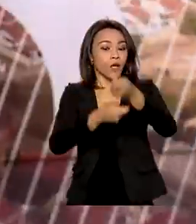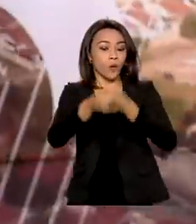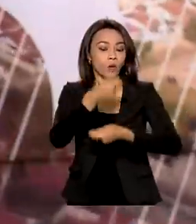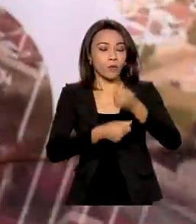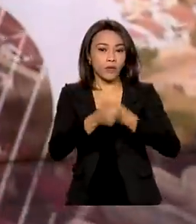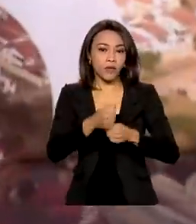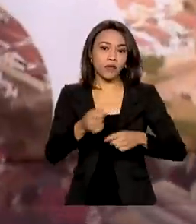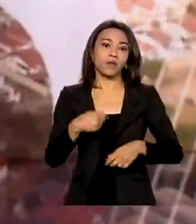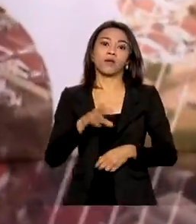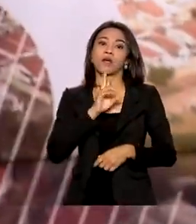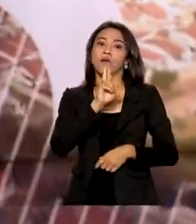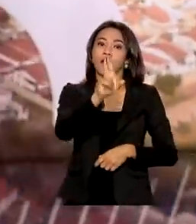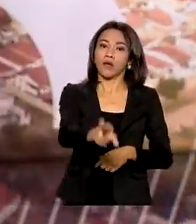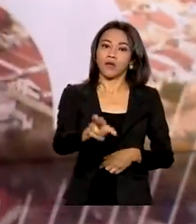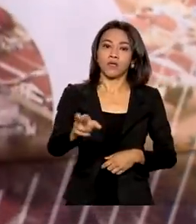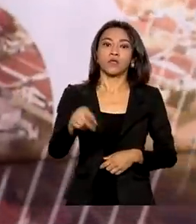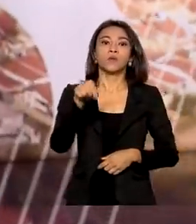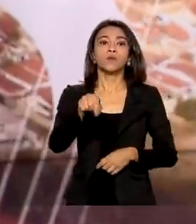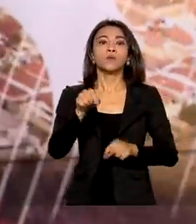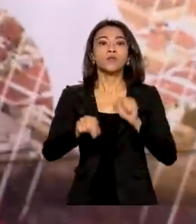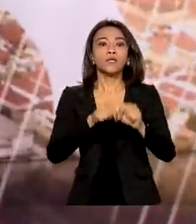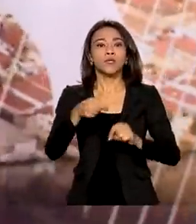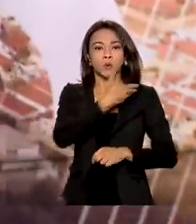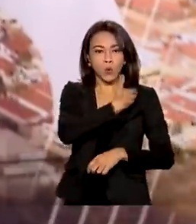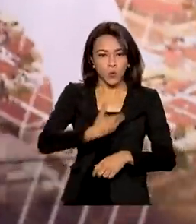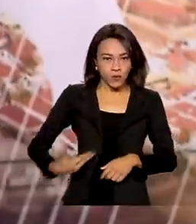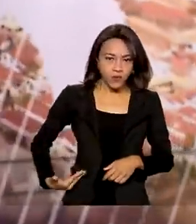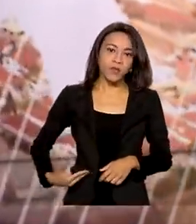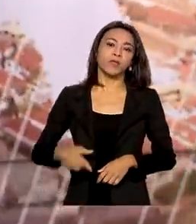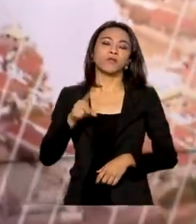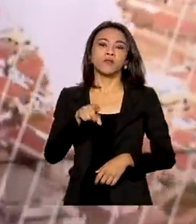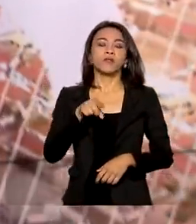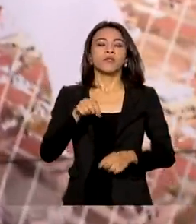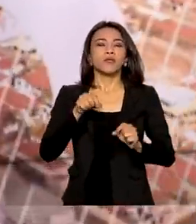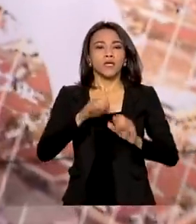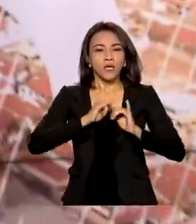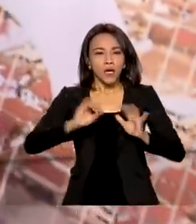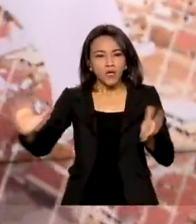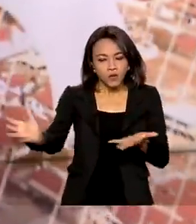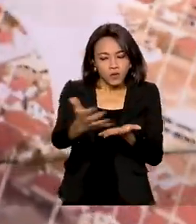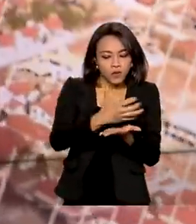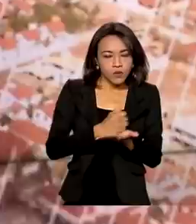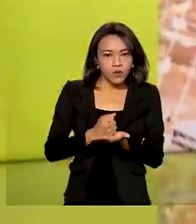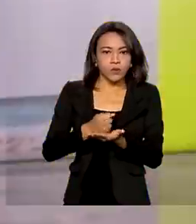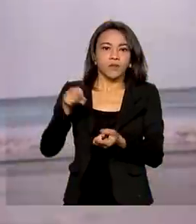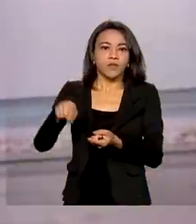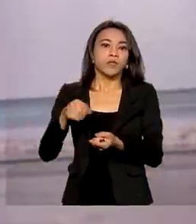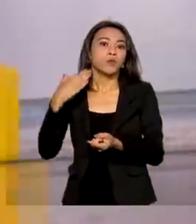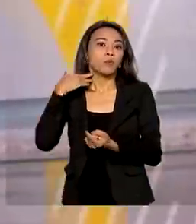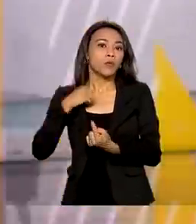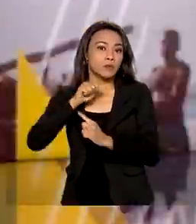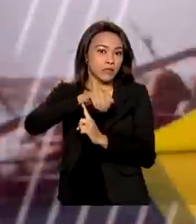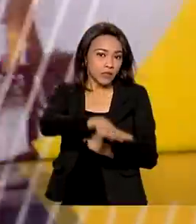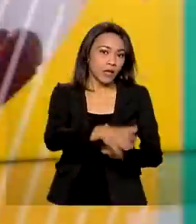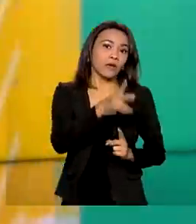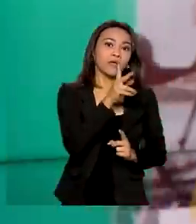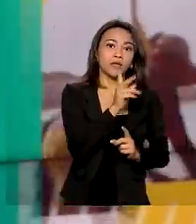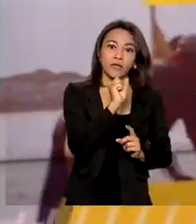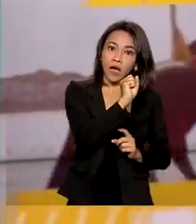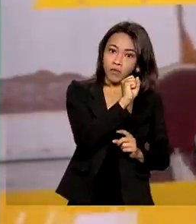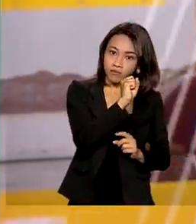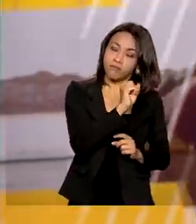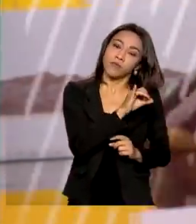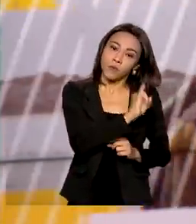primário do governo central, que reúne as contas do Tesouro Nacional, da Previdência Social e do Banco Central, apresentou uma